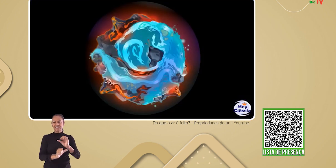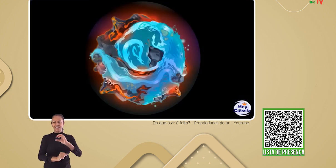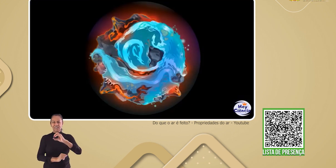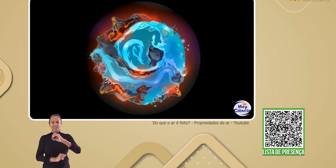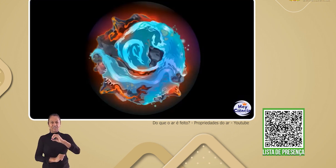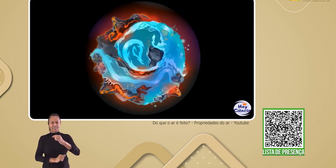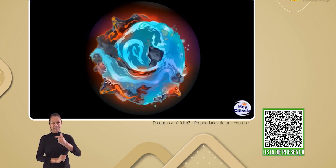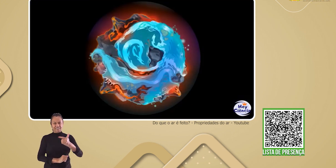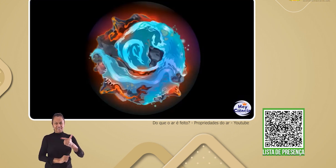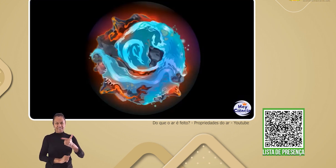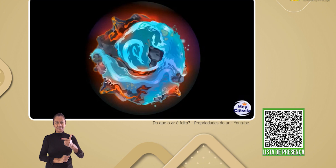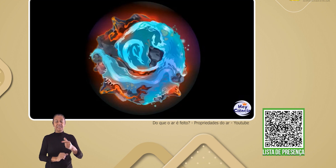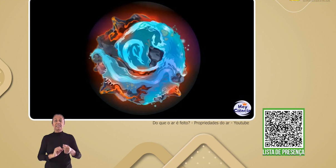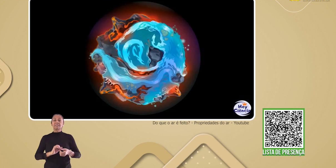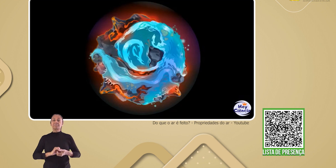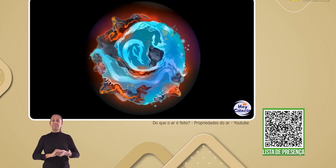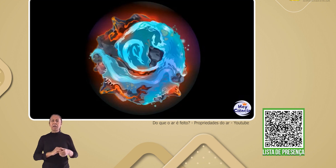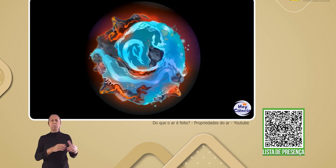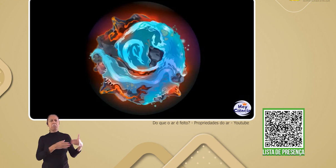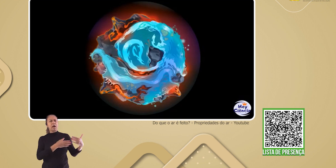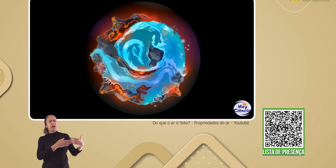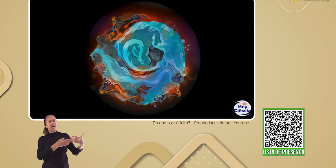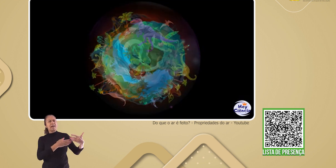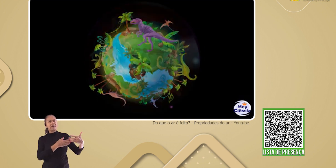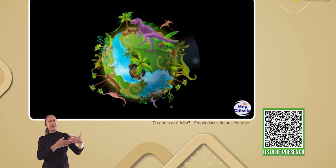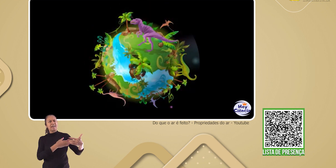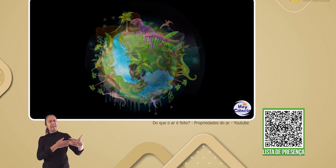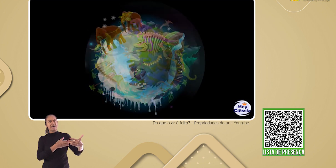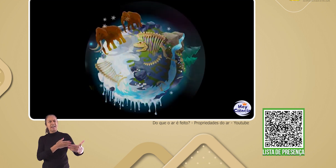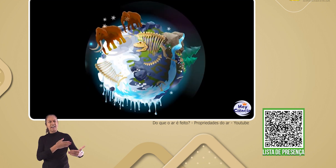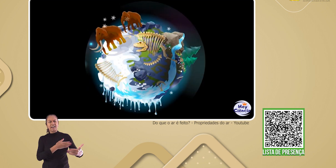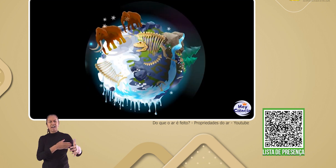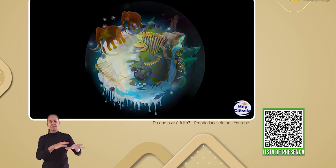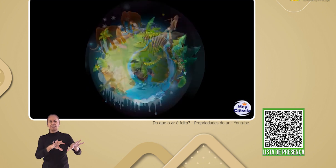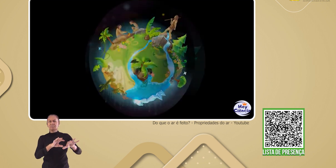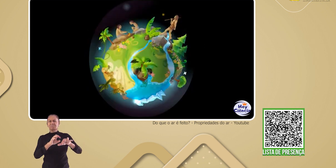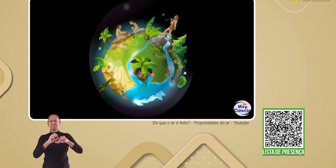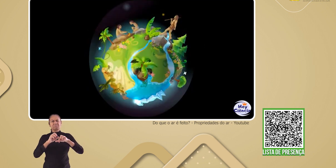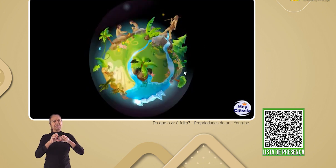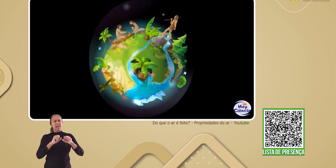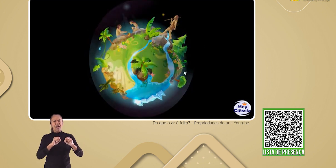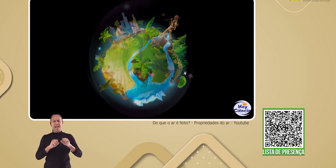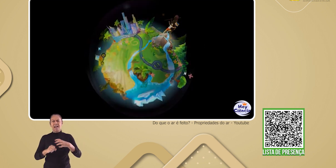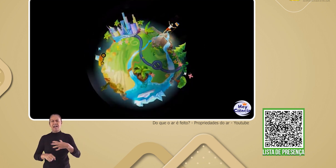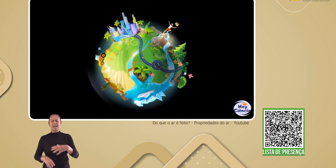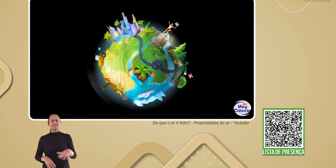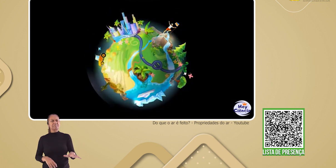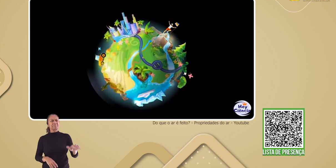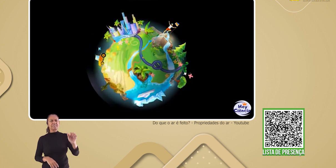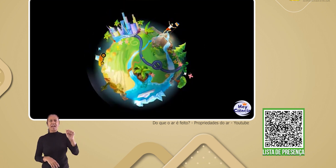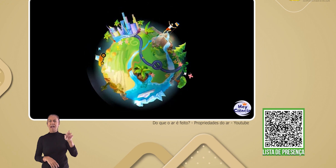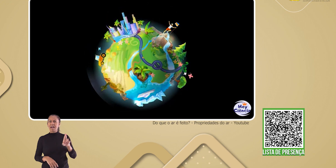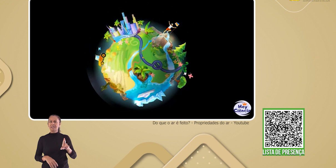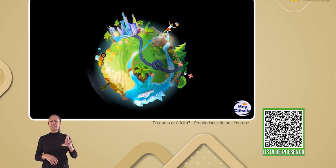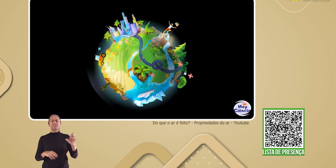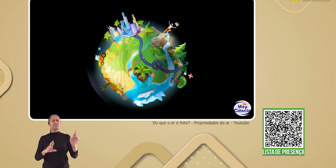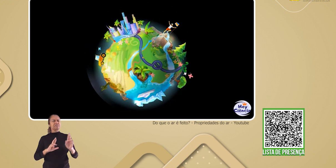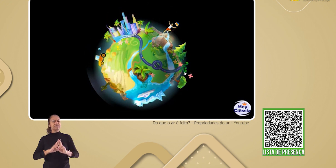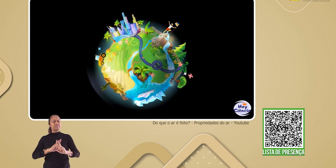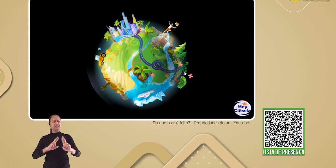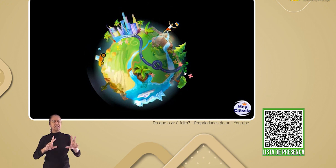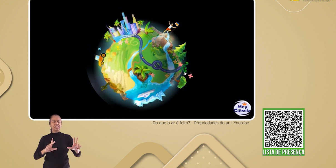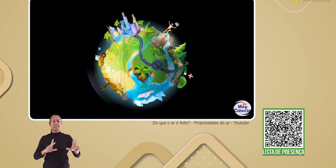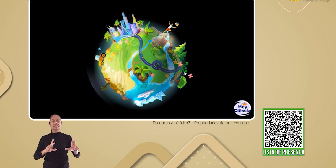De lá para cá, muita coisa mudou. O ar está muito diferente. Após o surgimento da